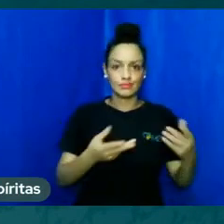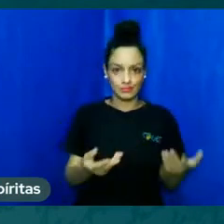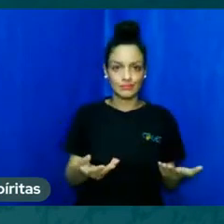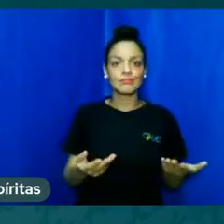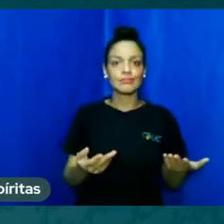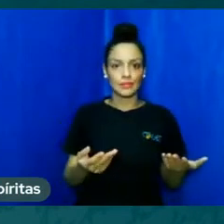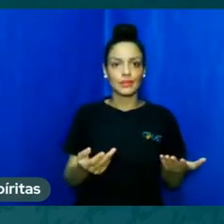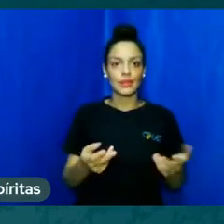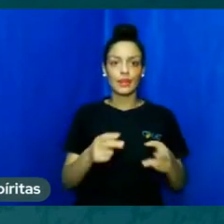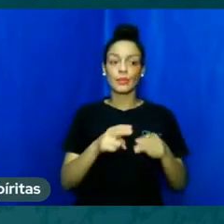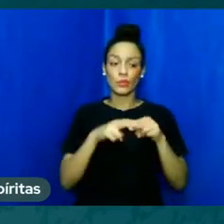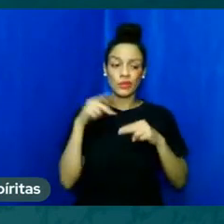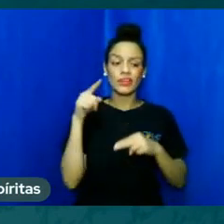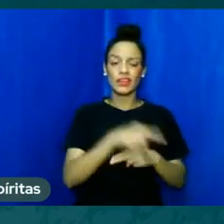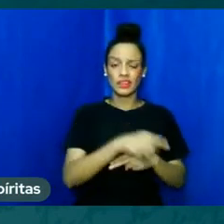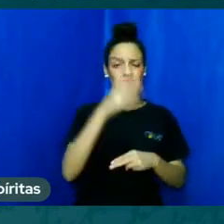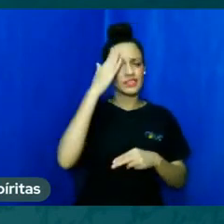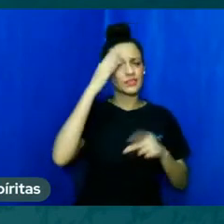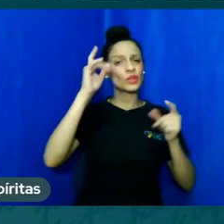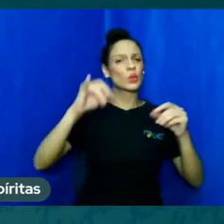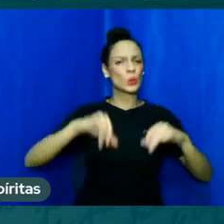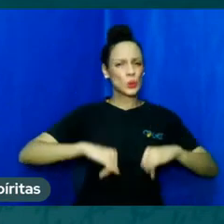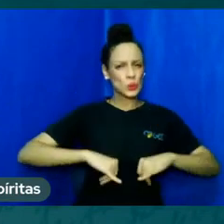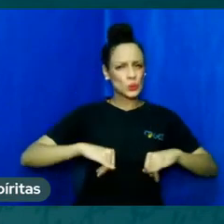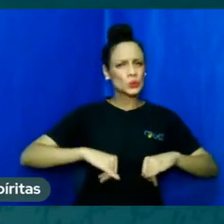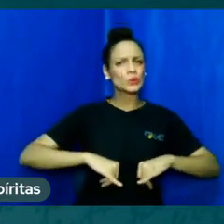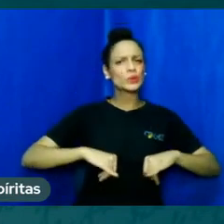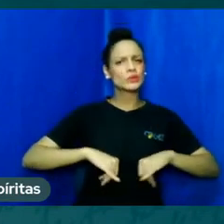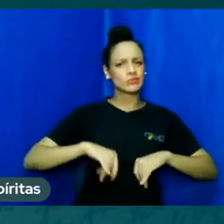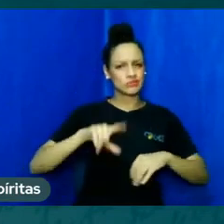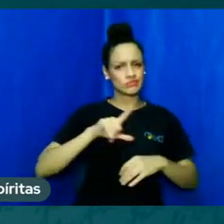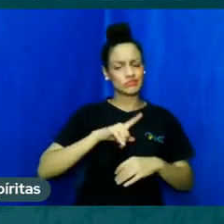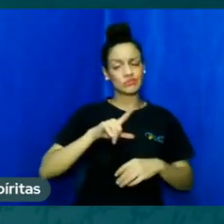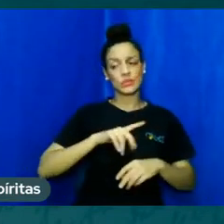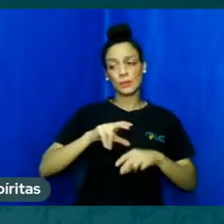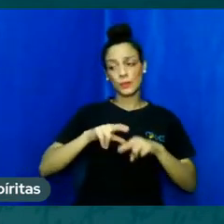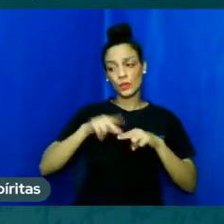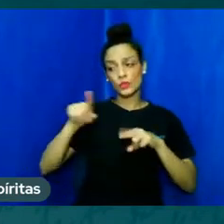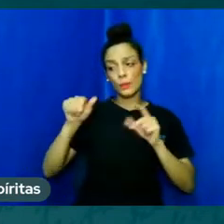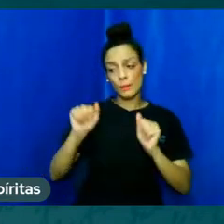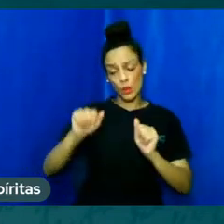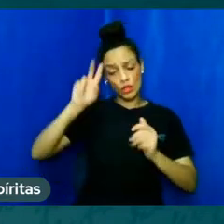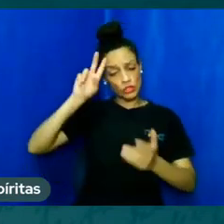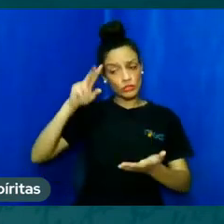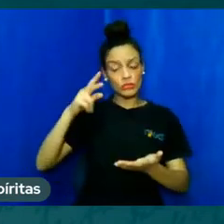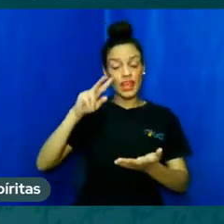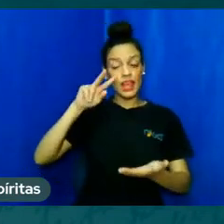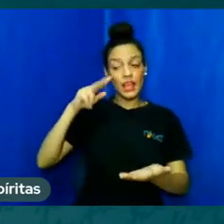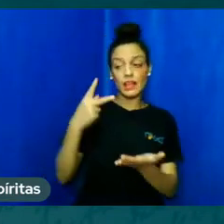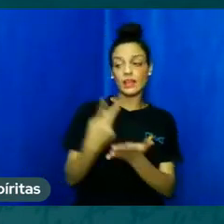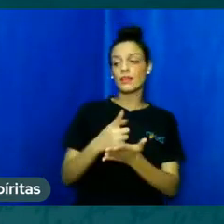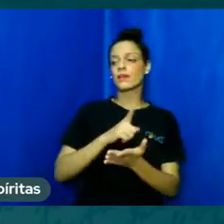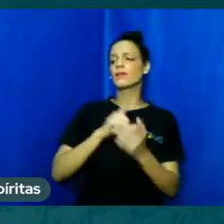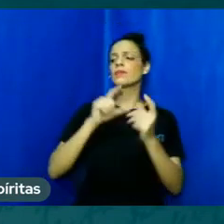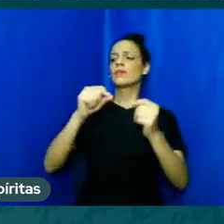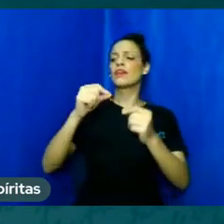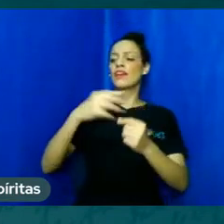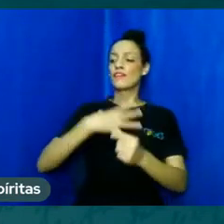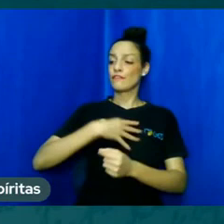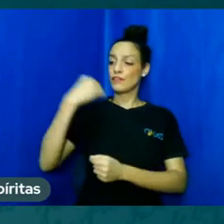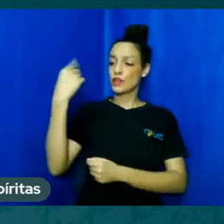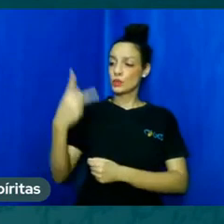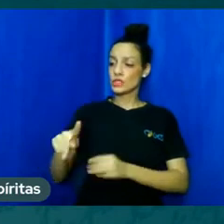ainda pra muito sofrimento e muita dor então considere que o seu filho foi libertado não é porque ele já